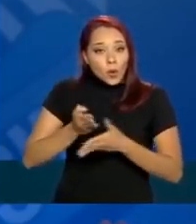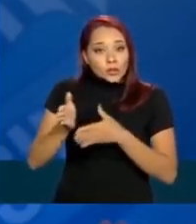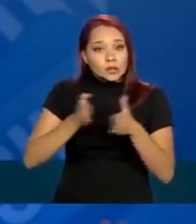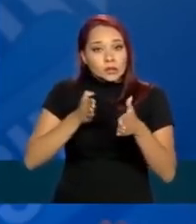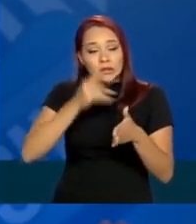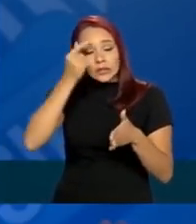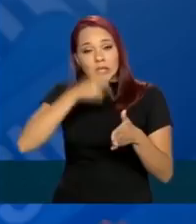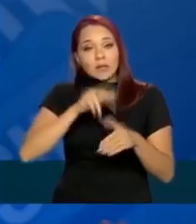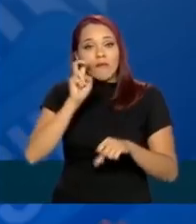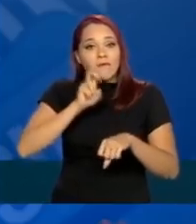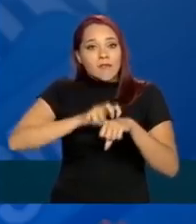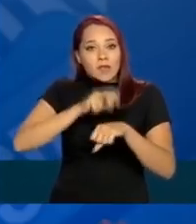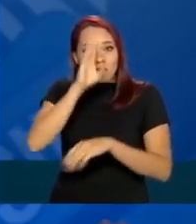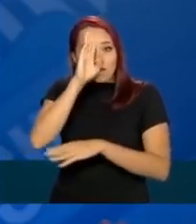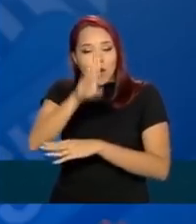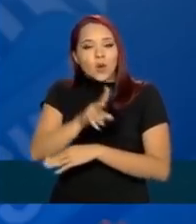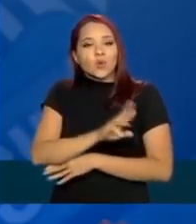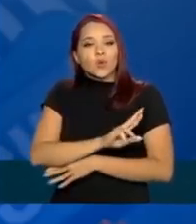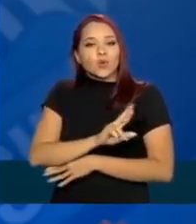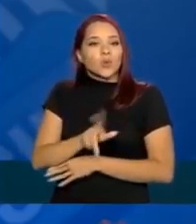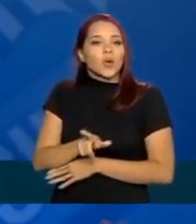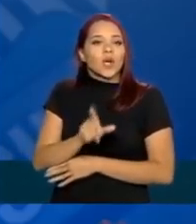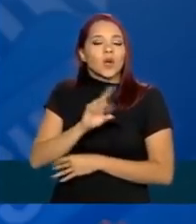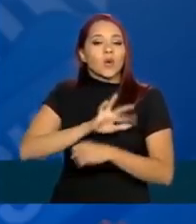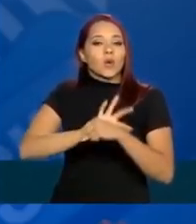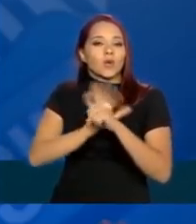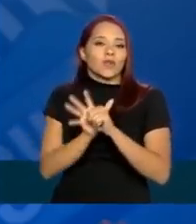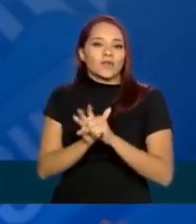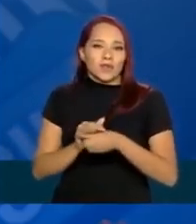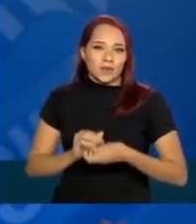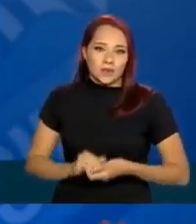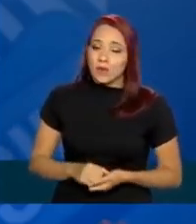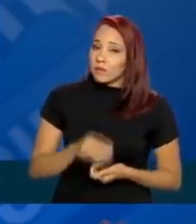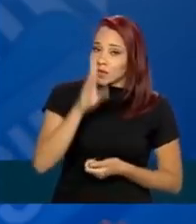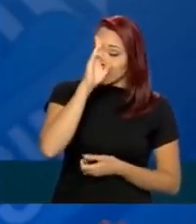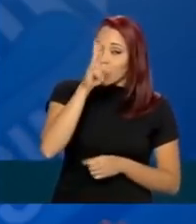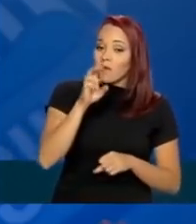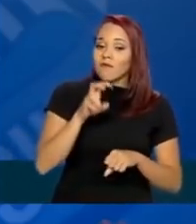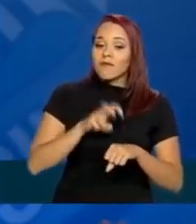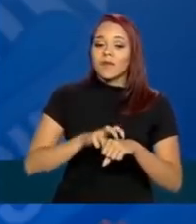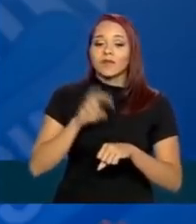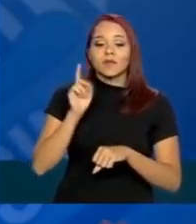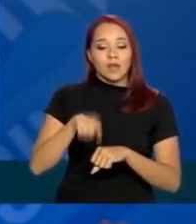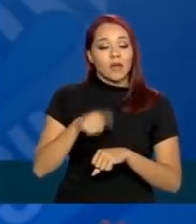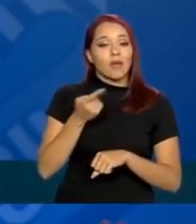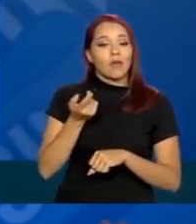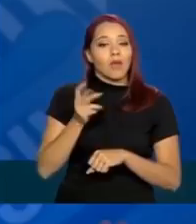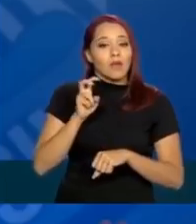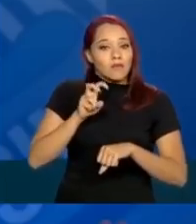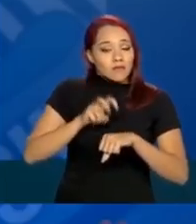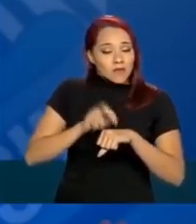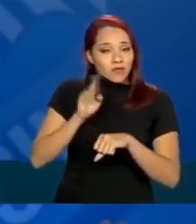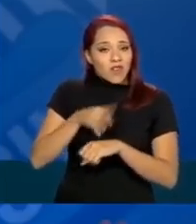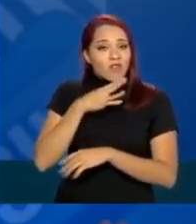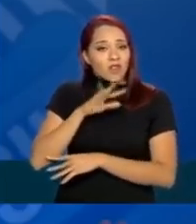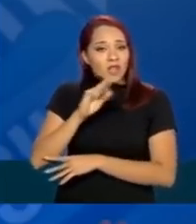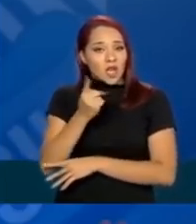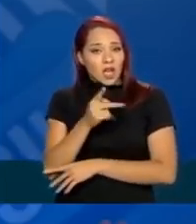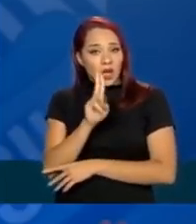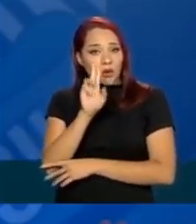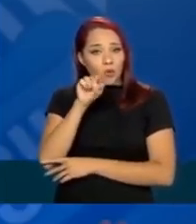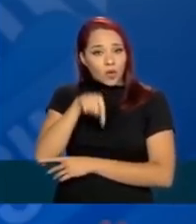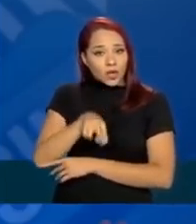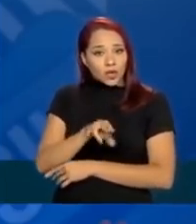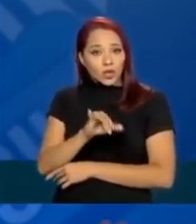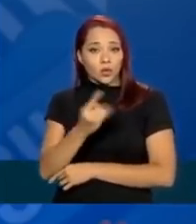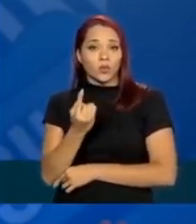momento, os vírus principais não são o coronavírus, os principais são vírus conhecidos, H1N1, que